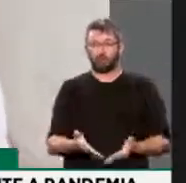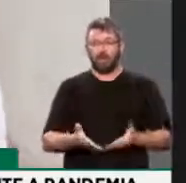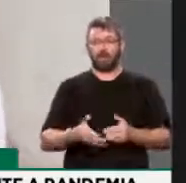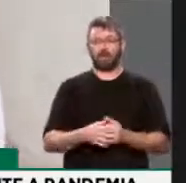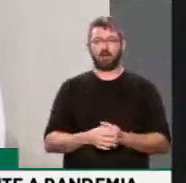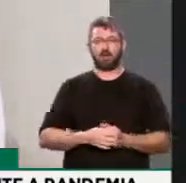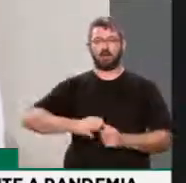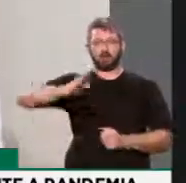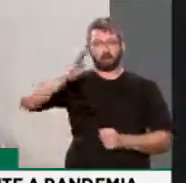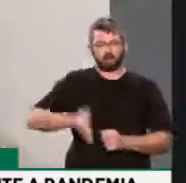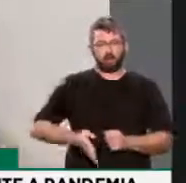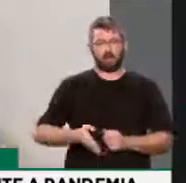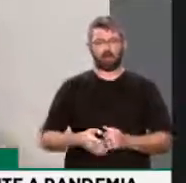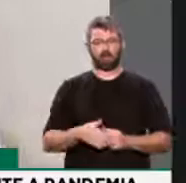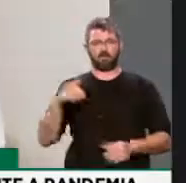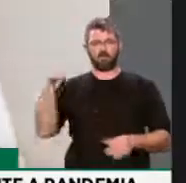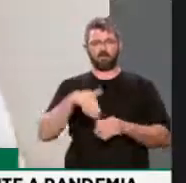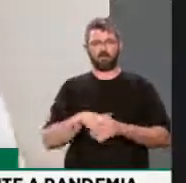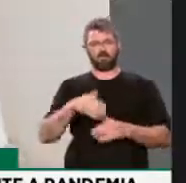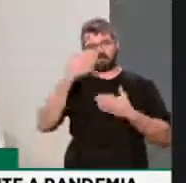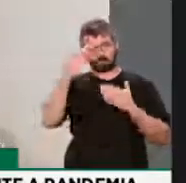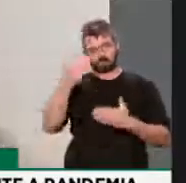imediatamente. É isso, Presidente, muito obrigado pela atenção.